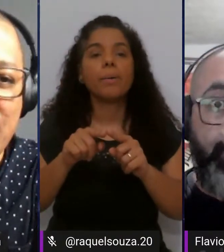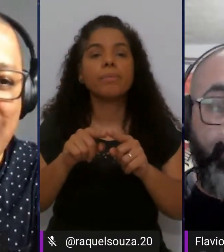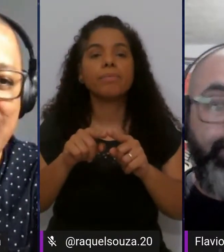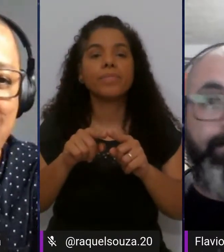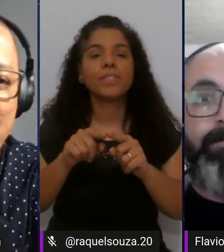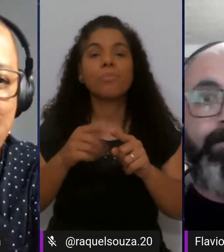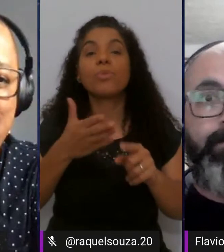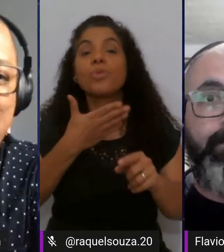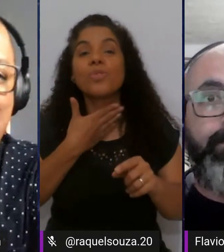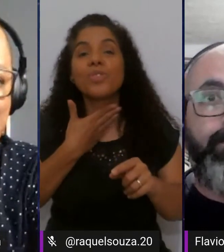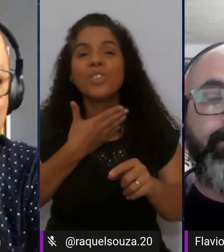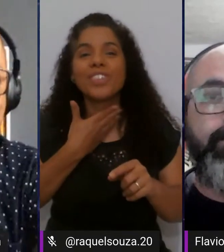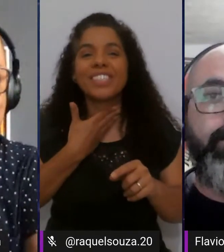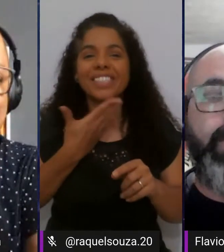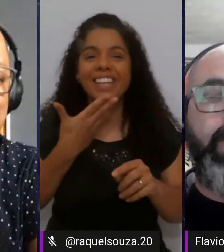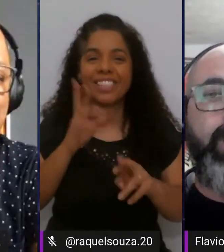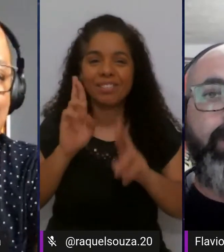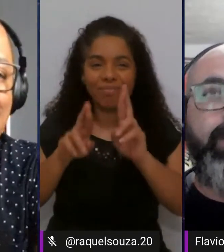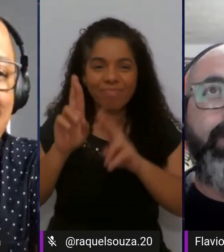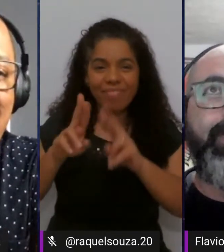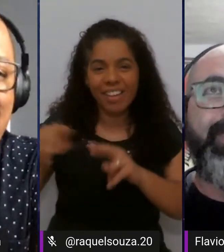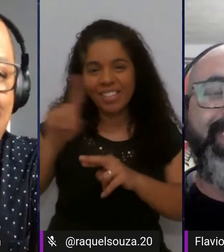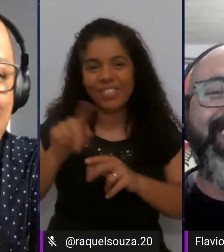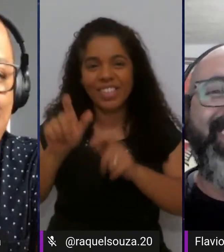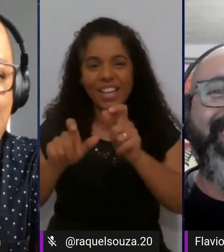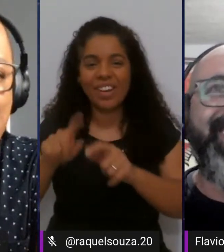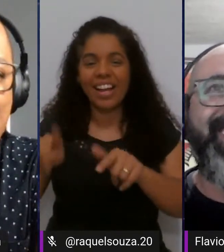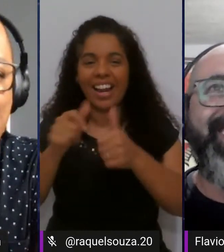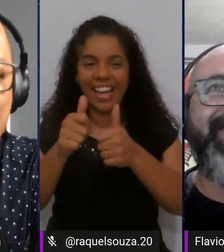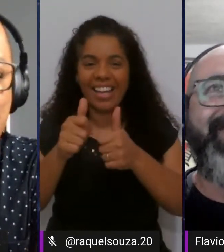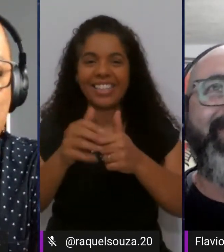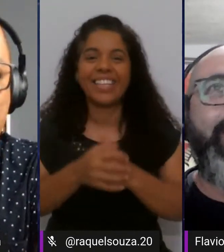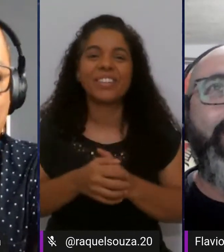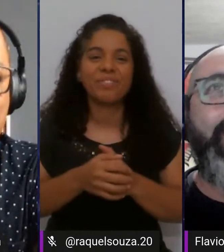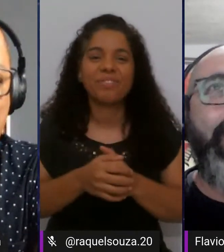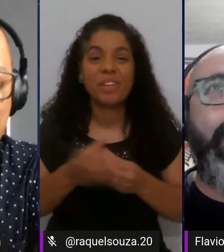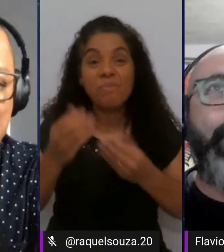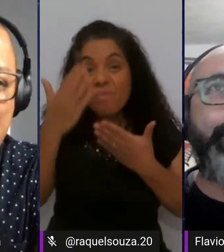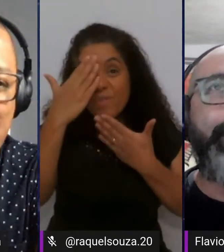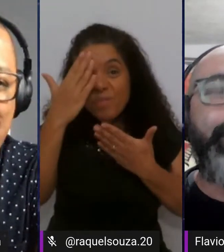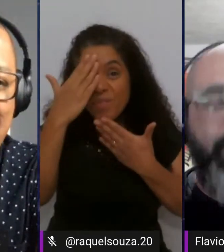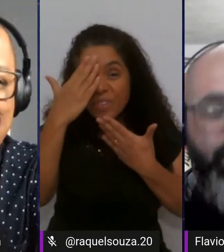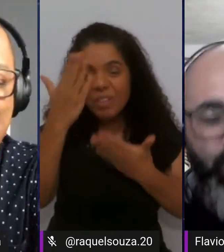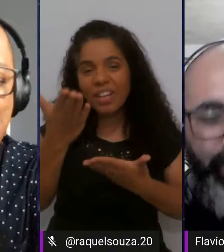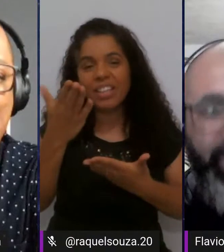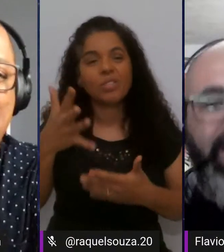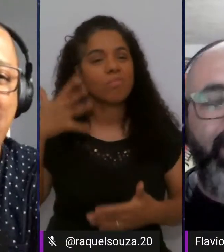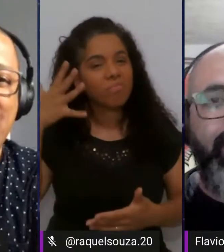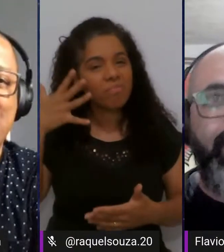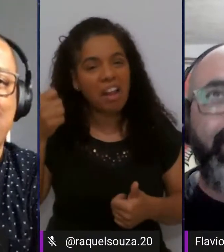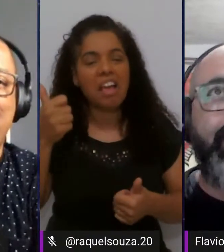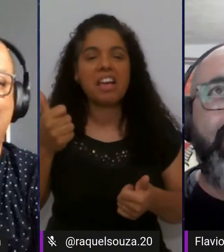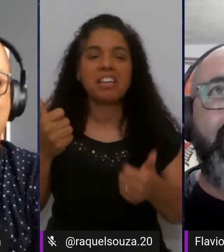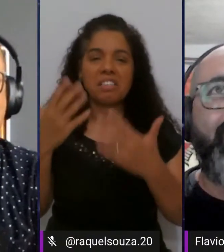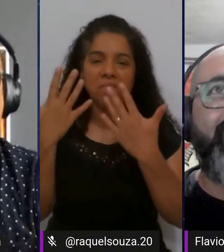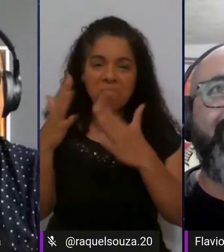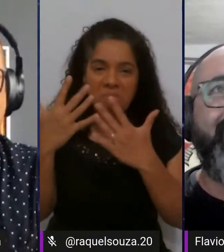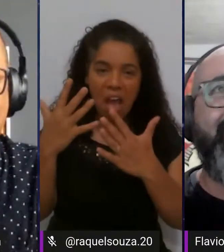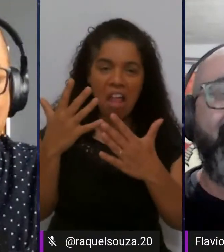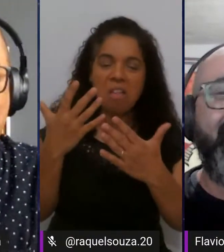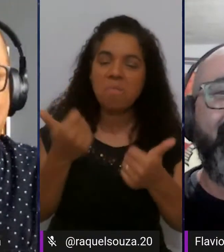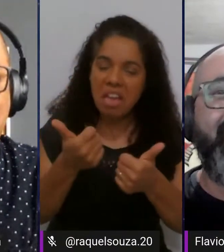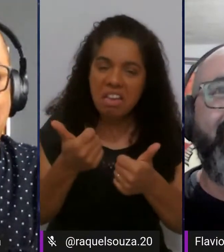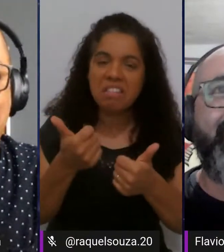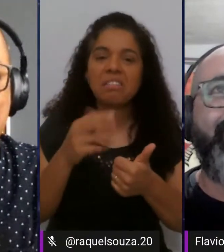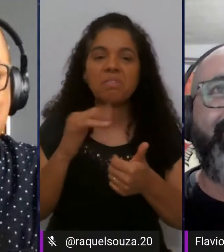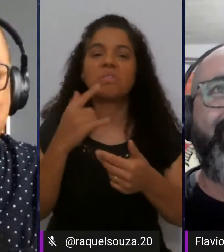o chat ali para ajudar a galera tá bom muito obrigado aí pela sua palestra parabéns Flavião e